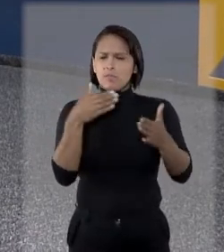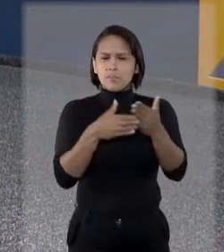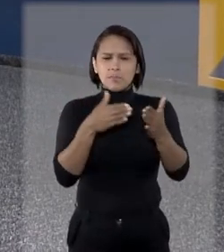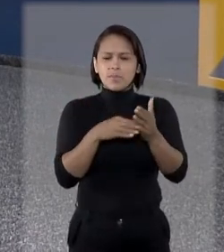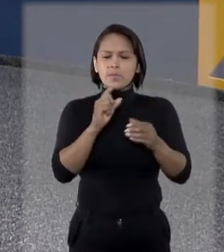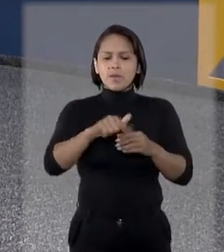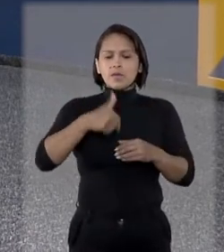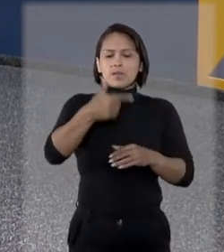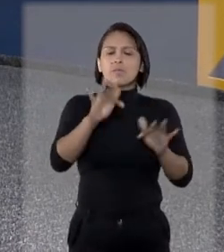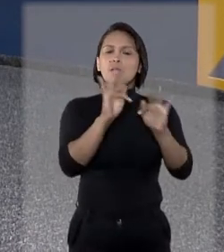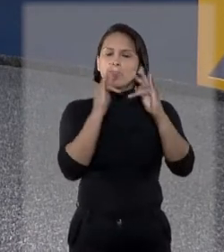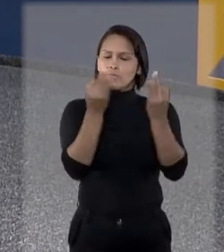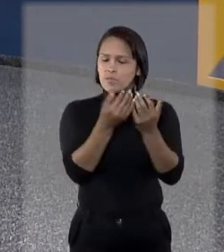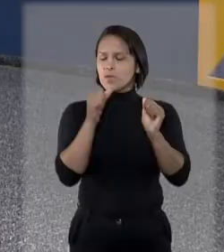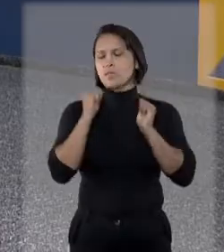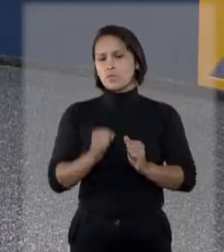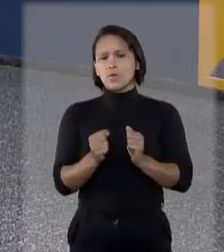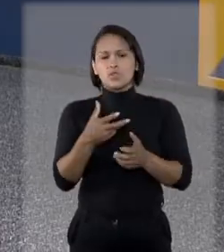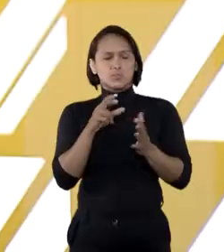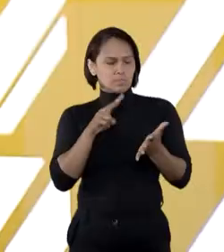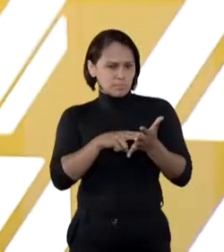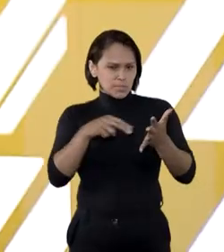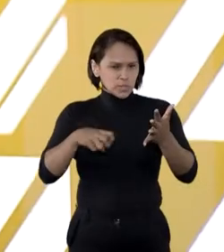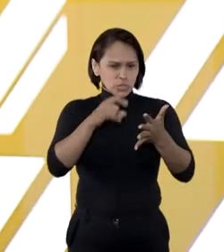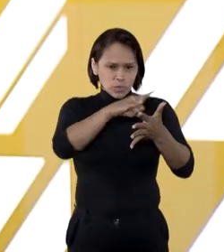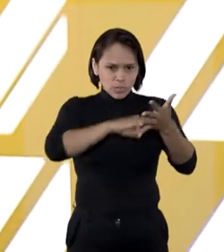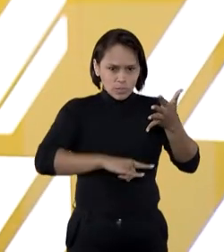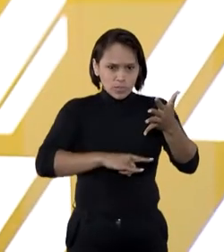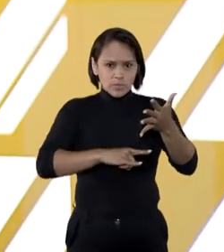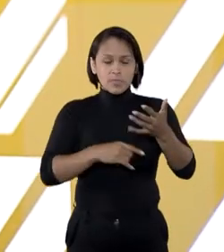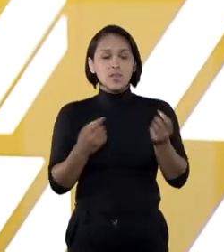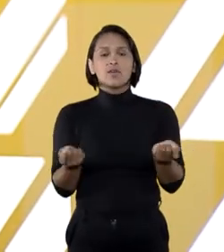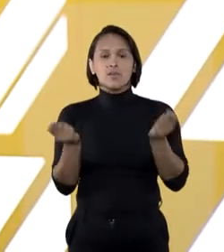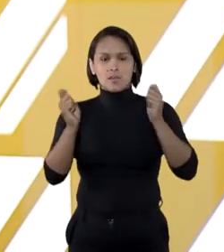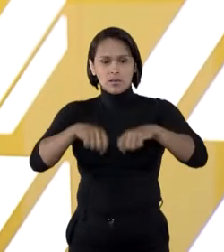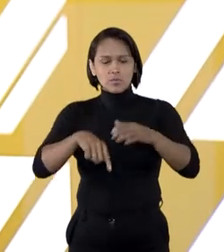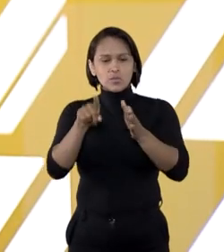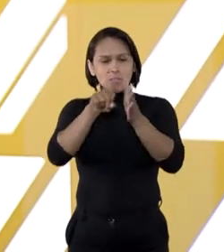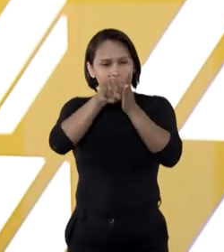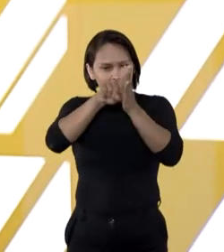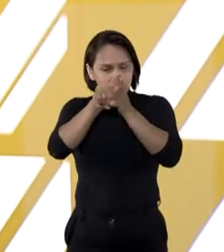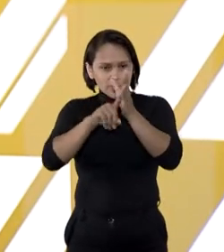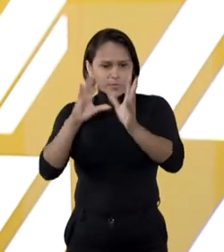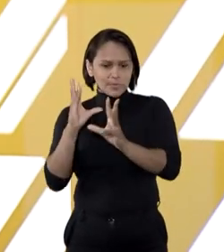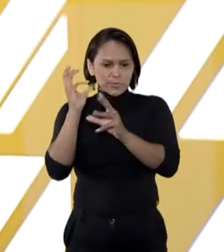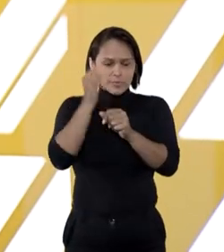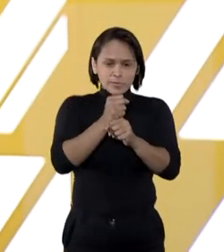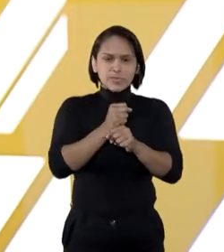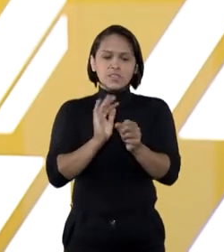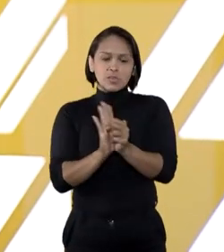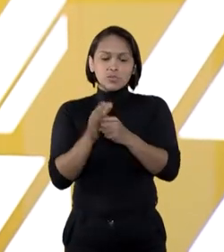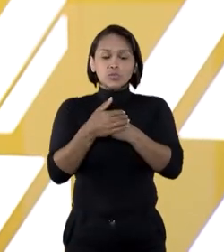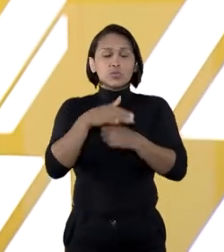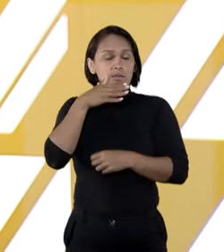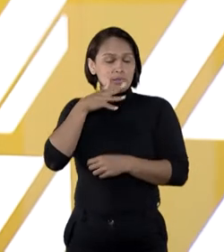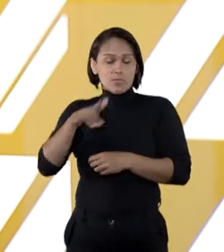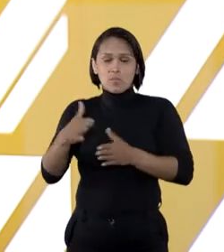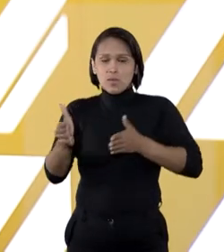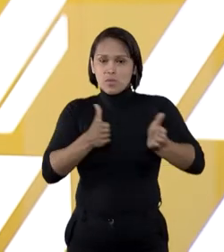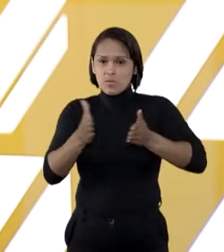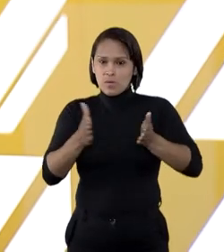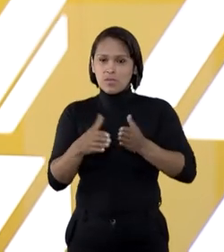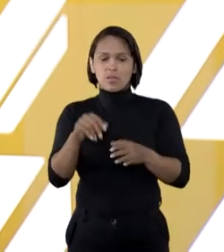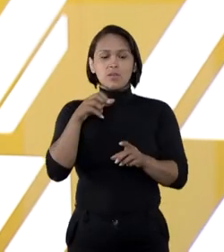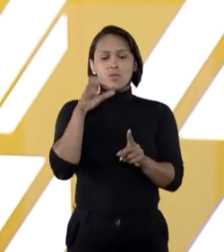pedido de guarda pela mesma família. Além da possibilidade de revisão da situação de guarda a qualquer tempo,